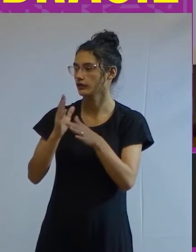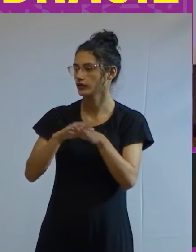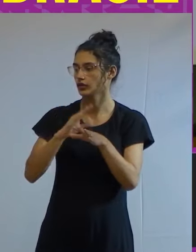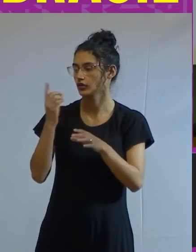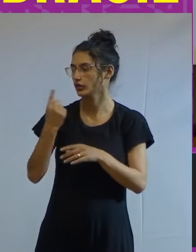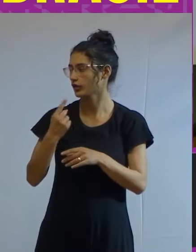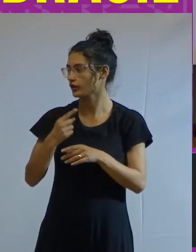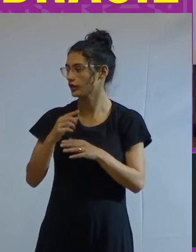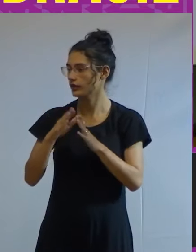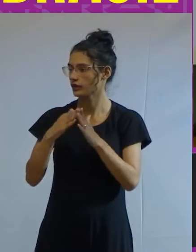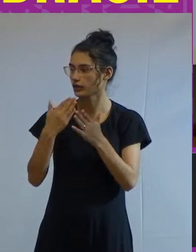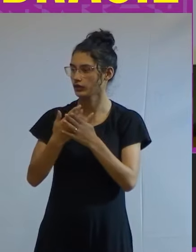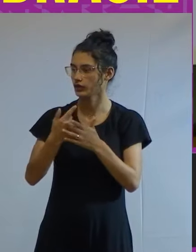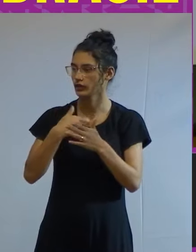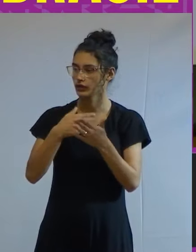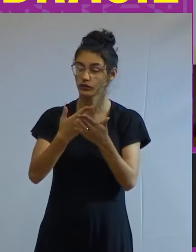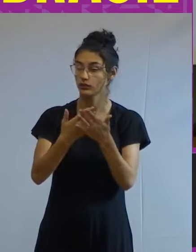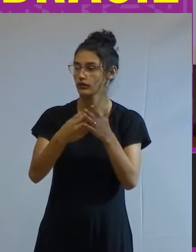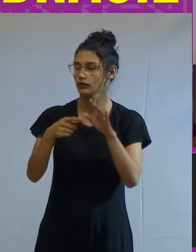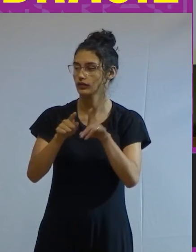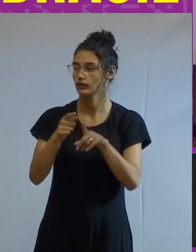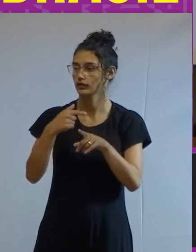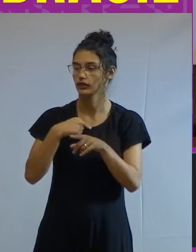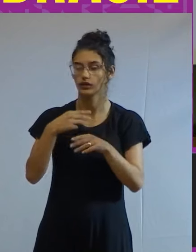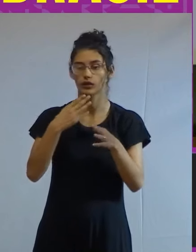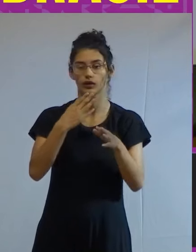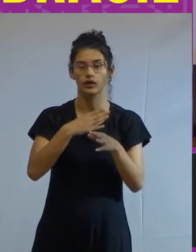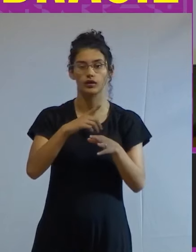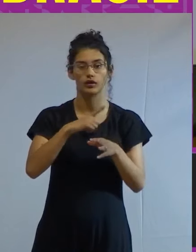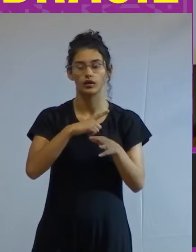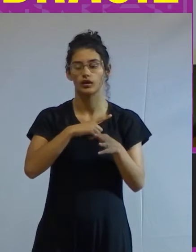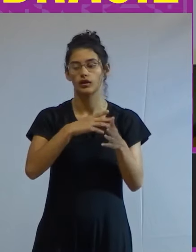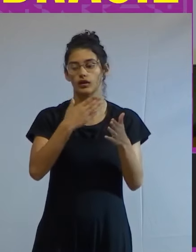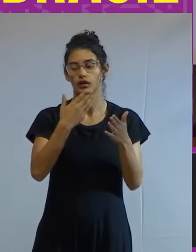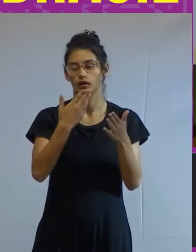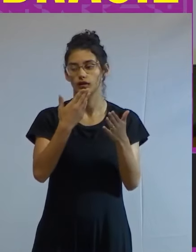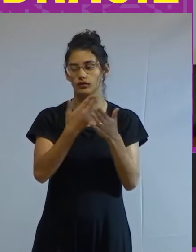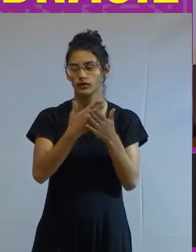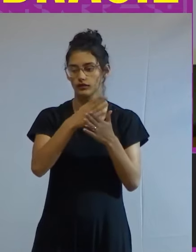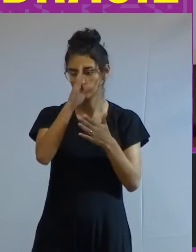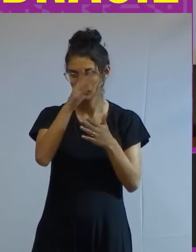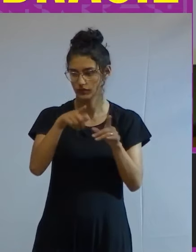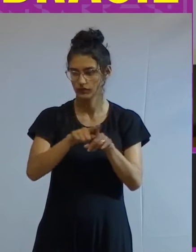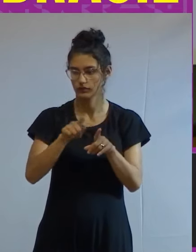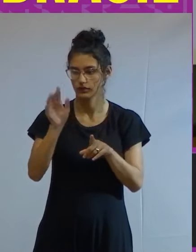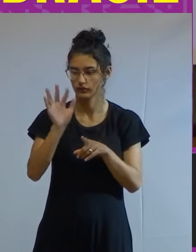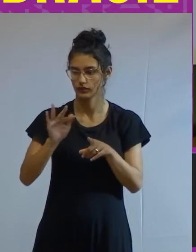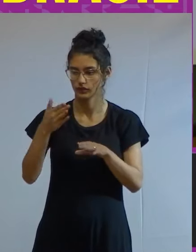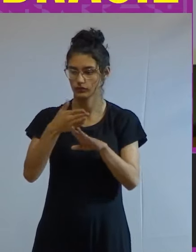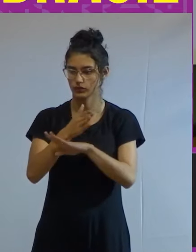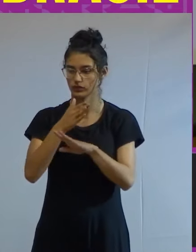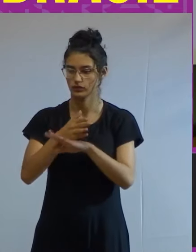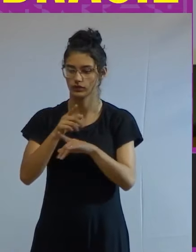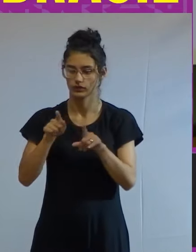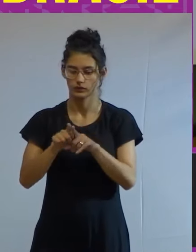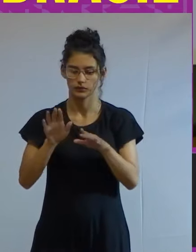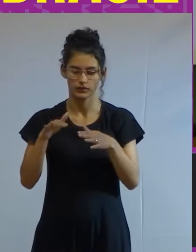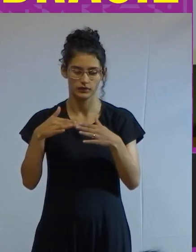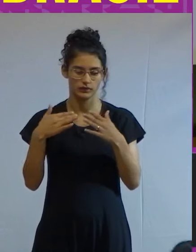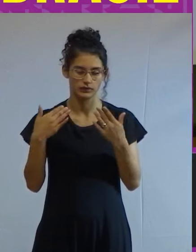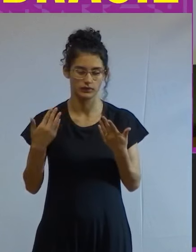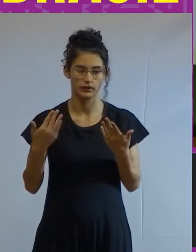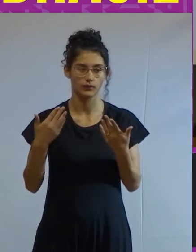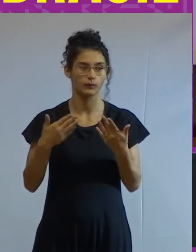e na escola que eu estudava eu era bolsista e eu fui bolsista na universidade particular então na